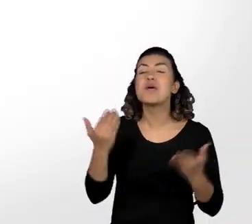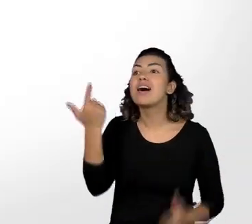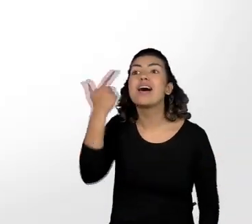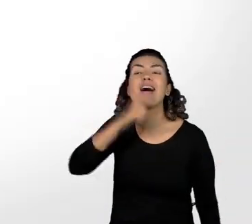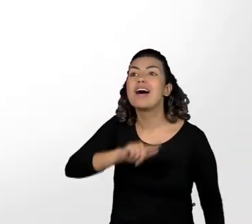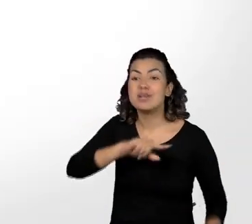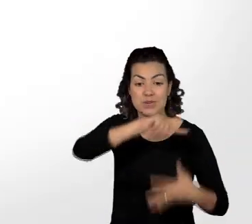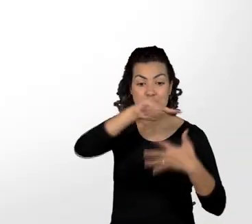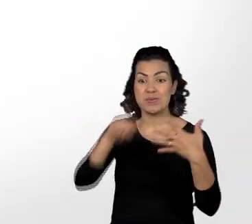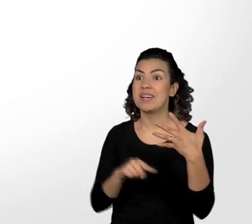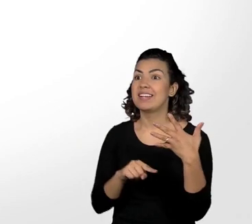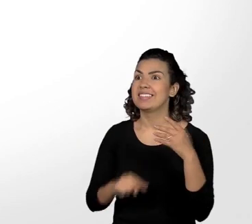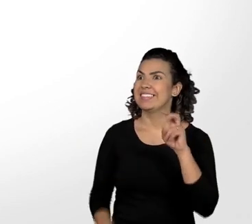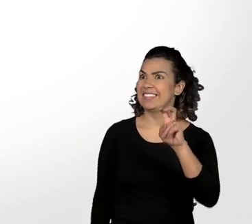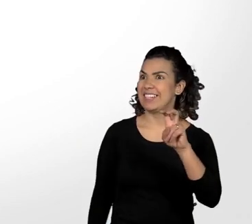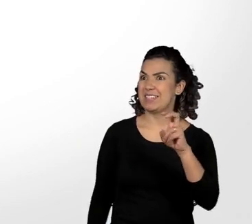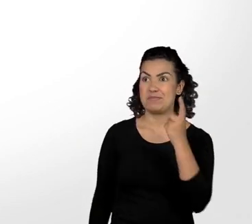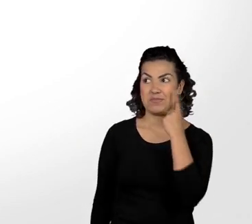categoria. Vamos acompanhar.